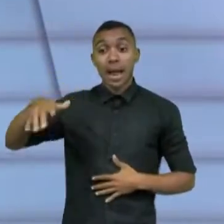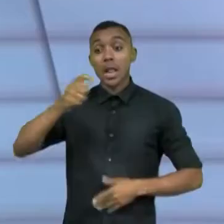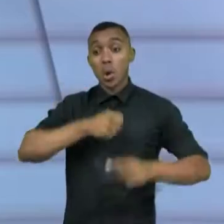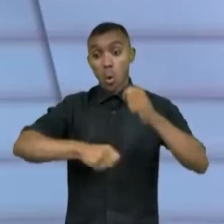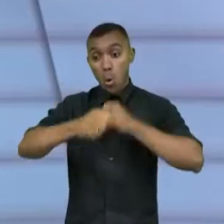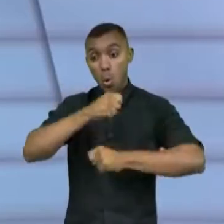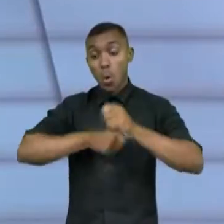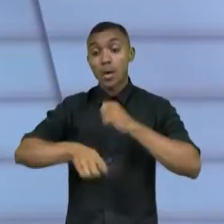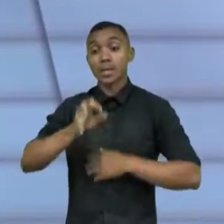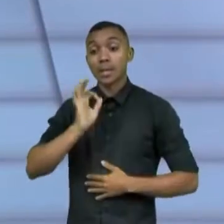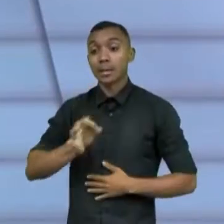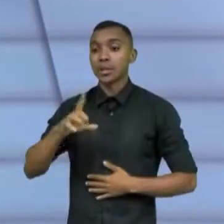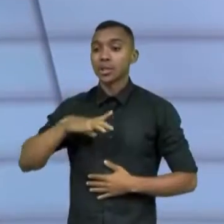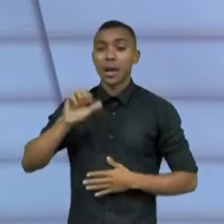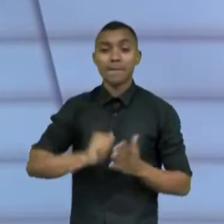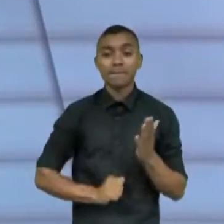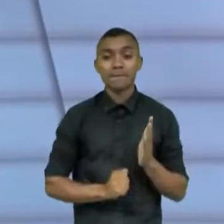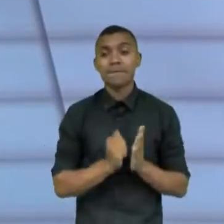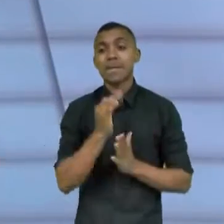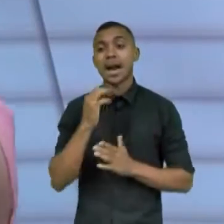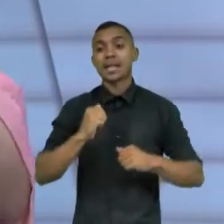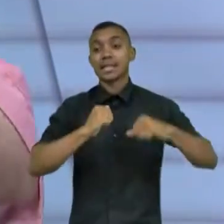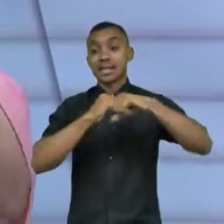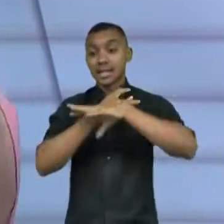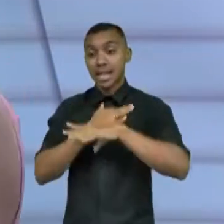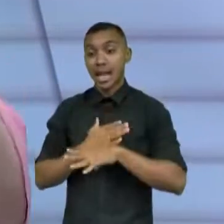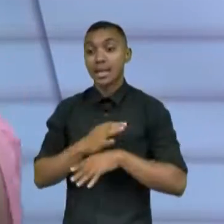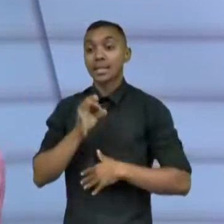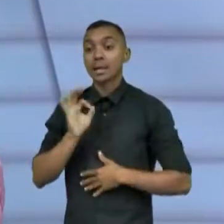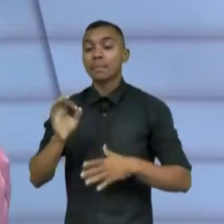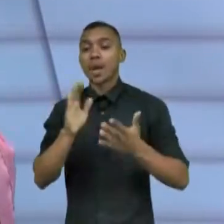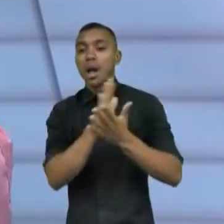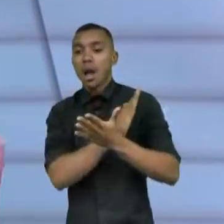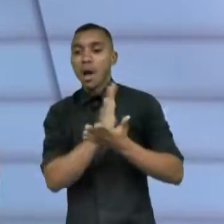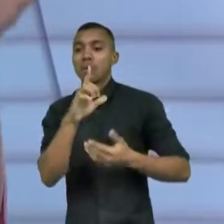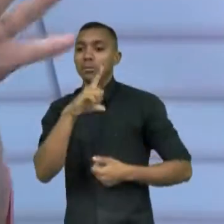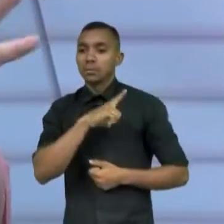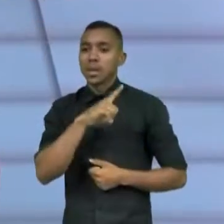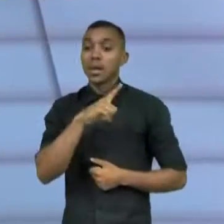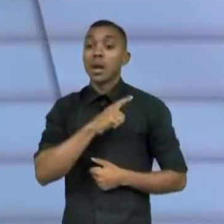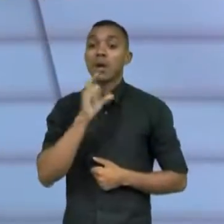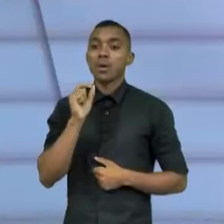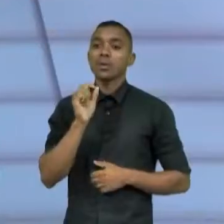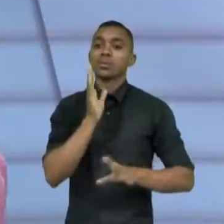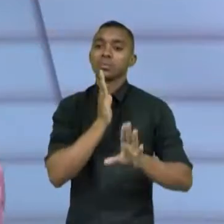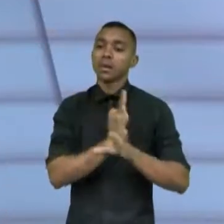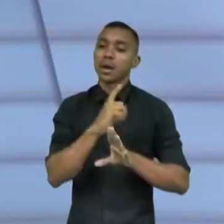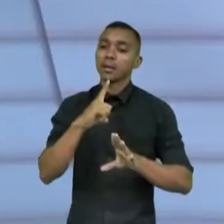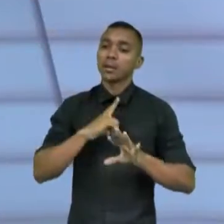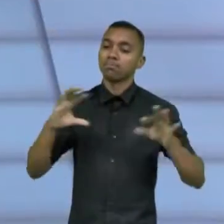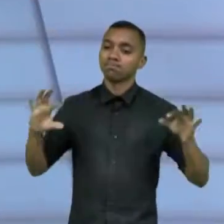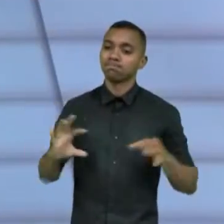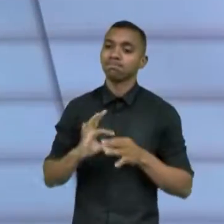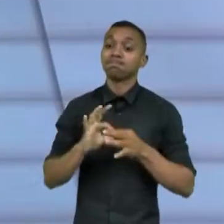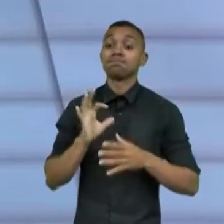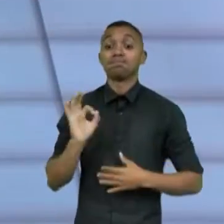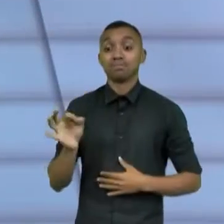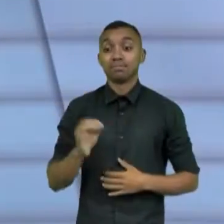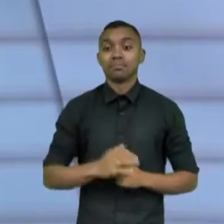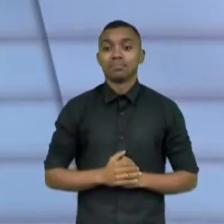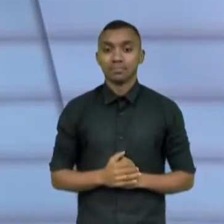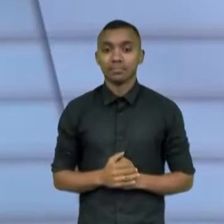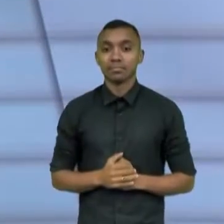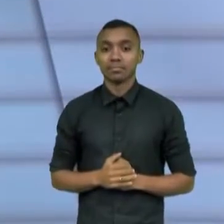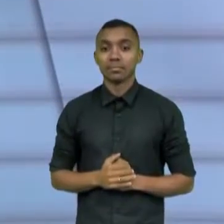impacto em várias cidades, né. Os co-realizadores indicaram algumas, onde a gente achava que tinha alguma conexão já e foi